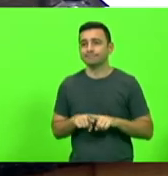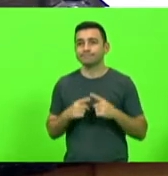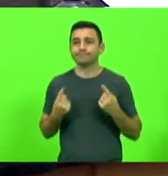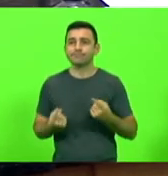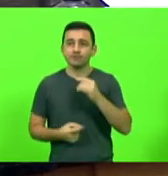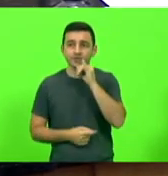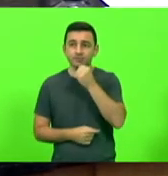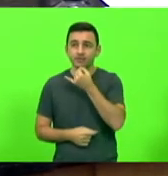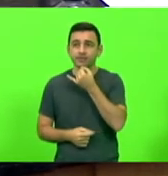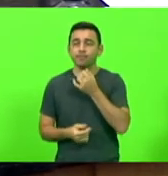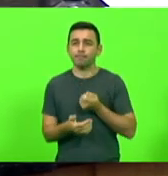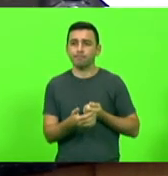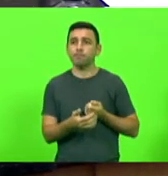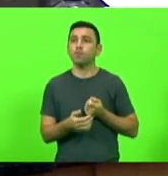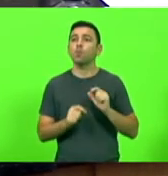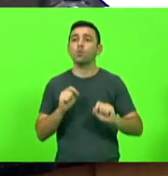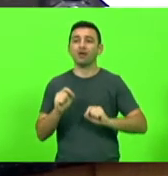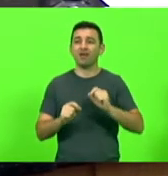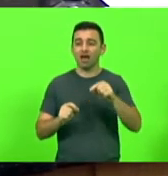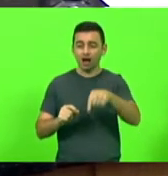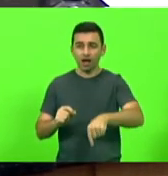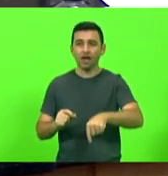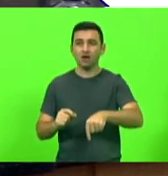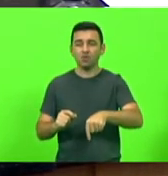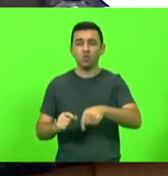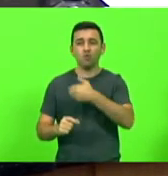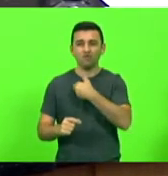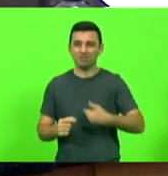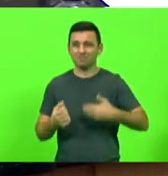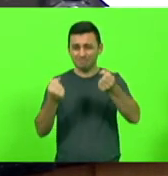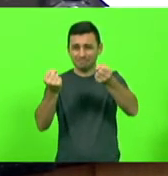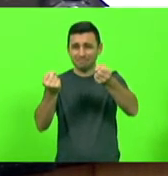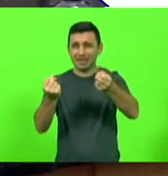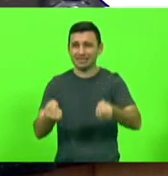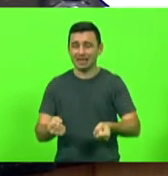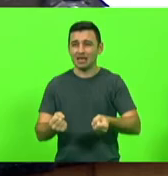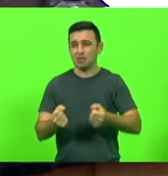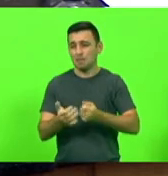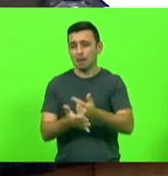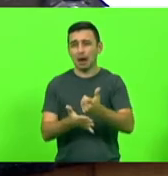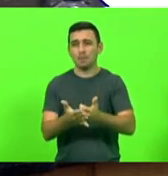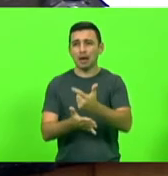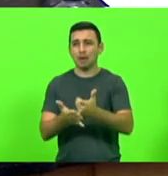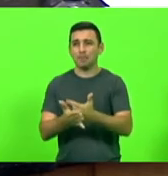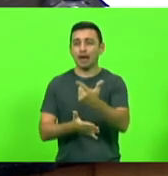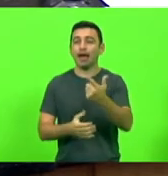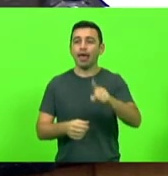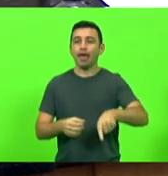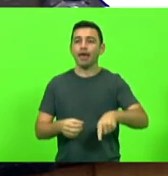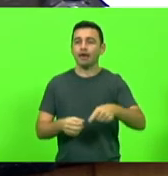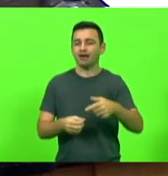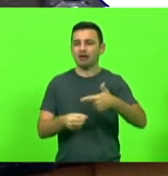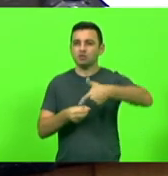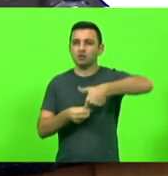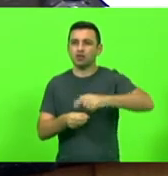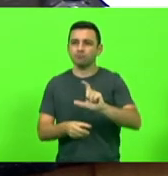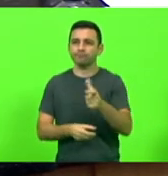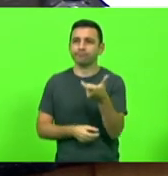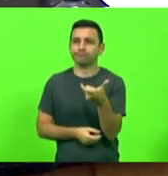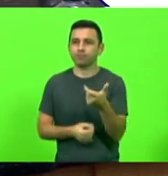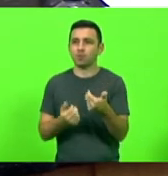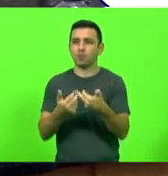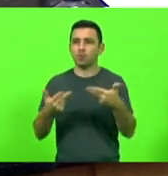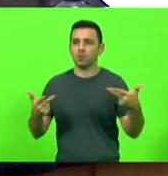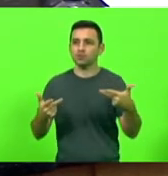pagar o custo de um Estado ineficiente, um Estado pesado, para pagar vale gasolina para quem já está no topo do